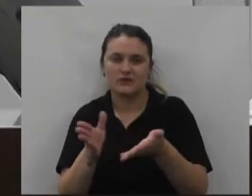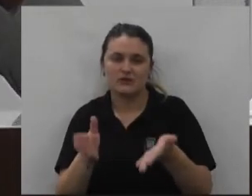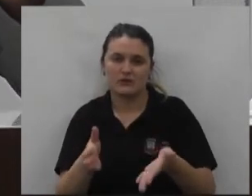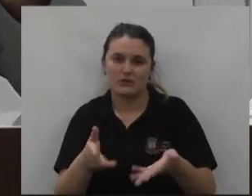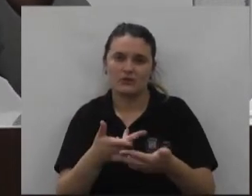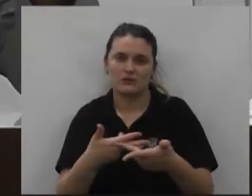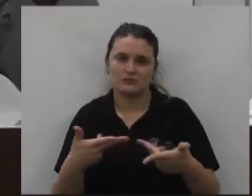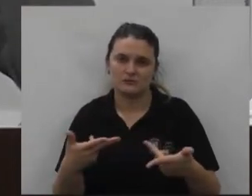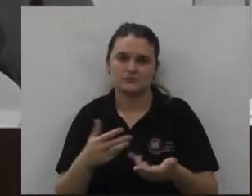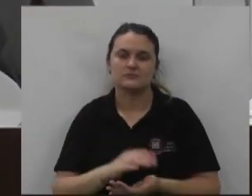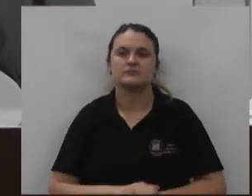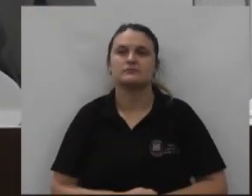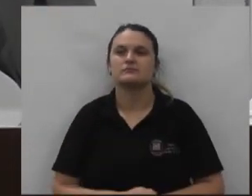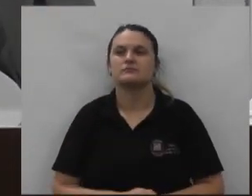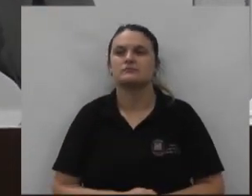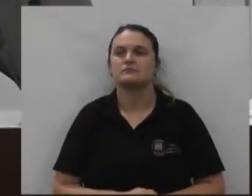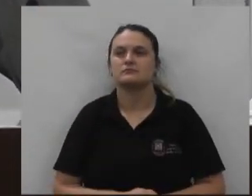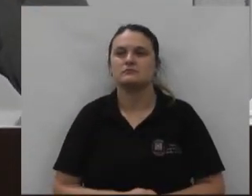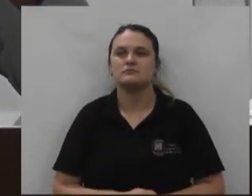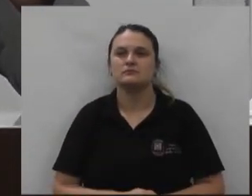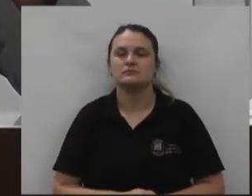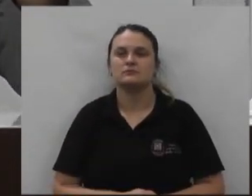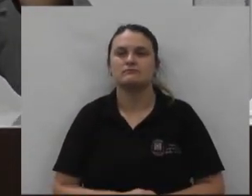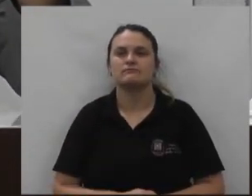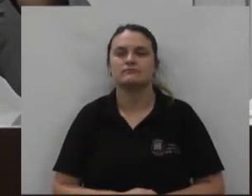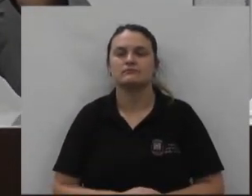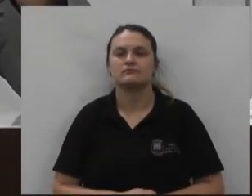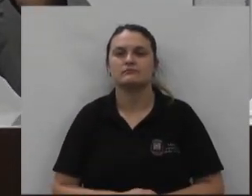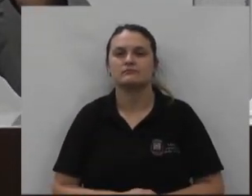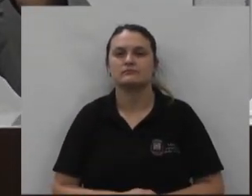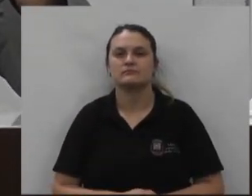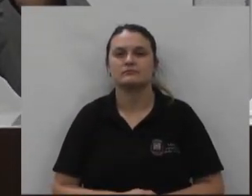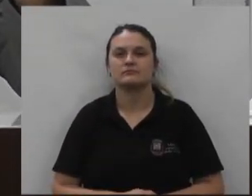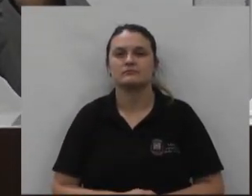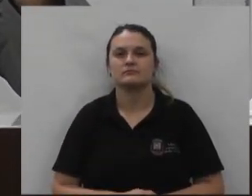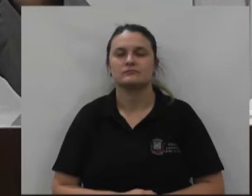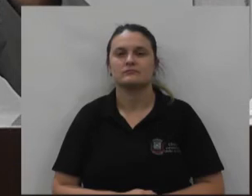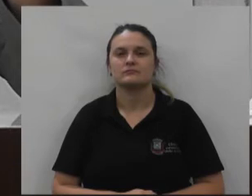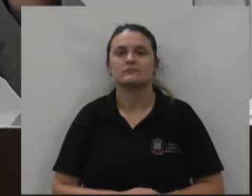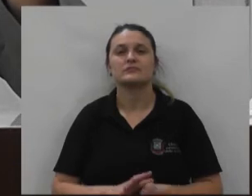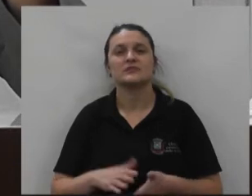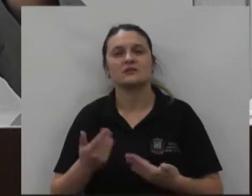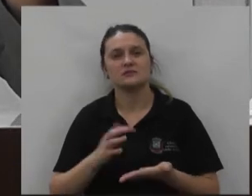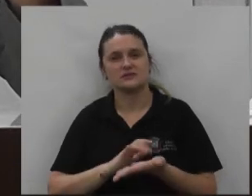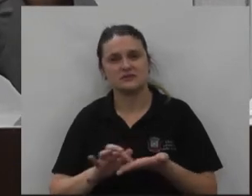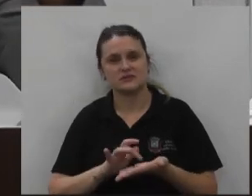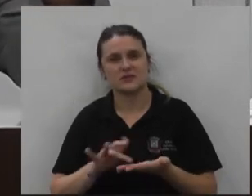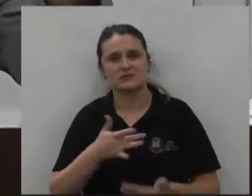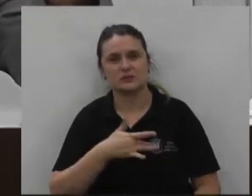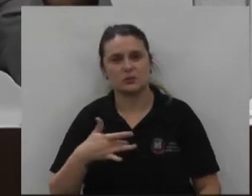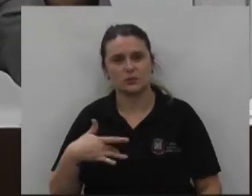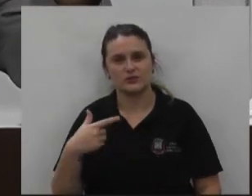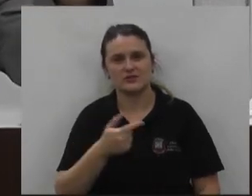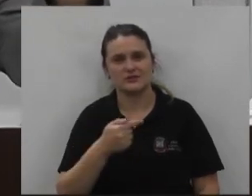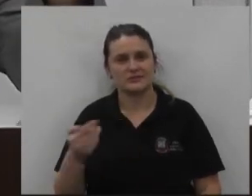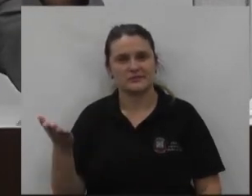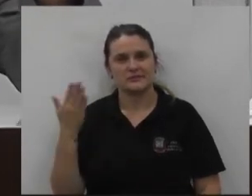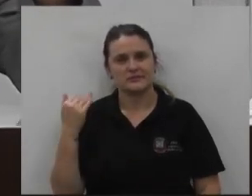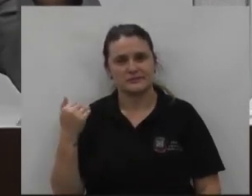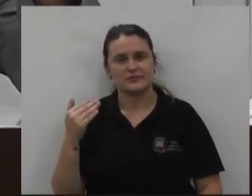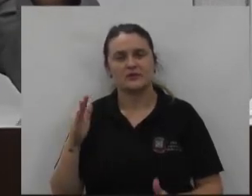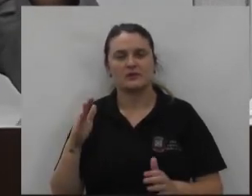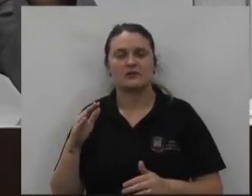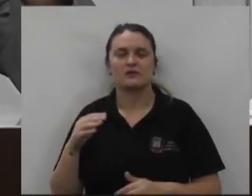estas coisas que foram tratadas hoje então a secretária de saúde na semana passada